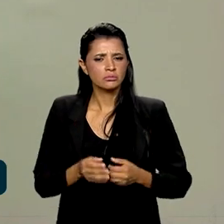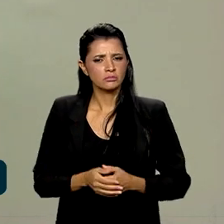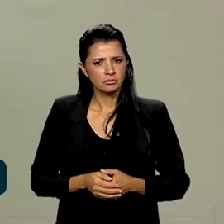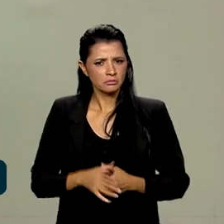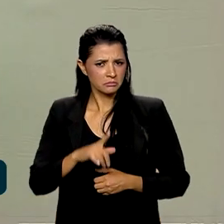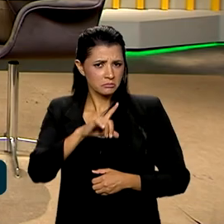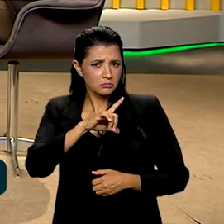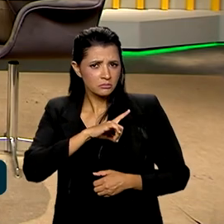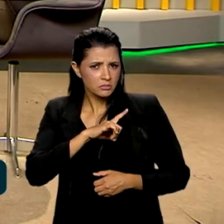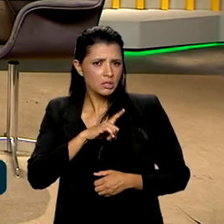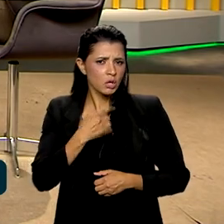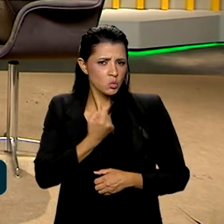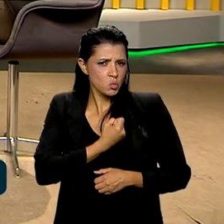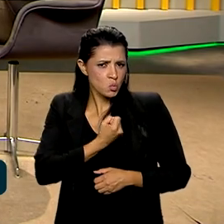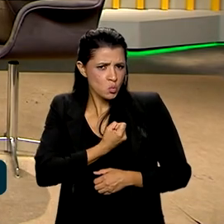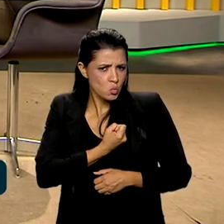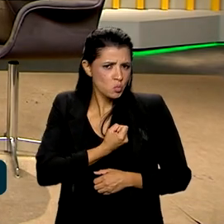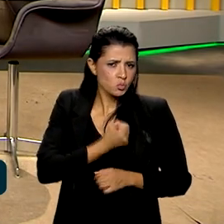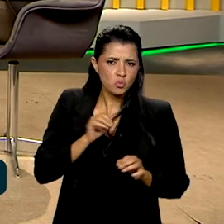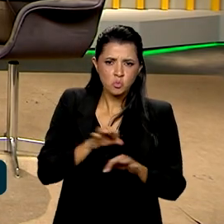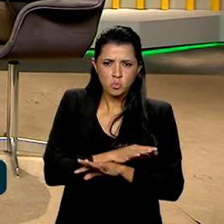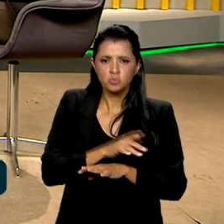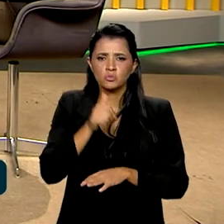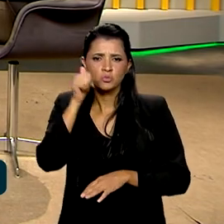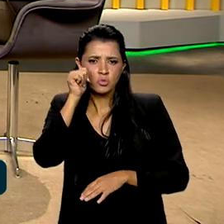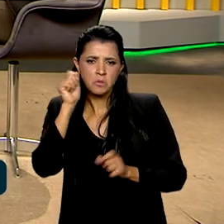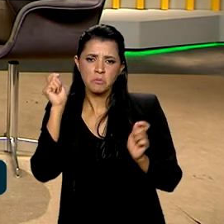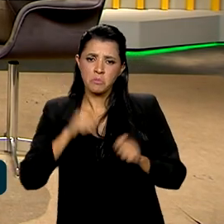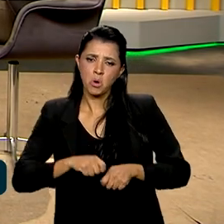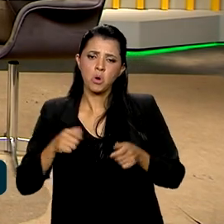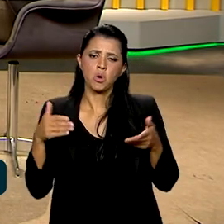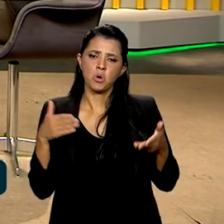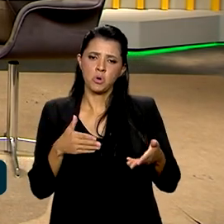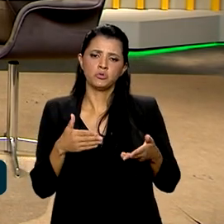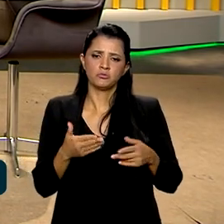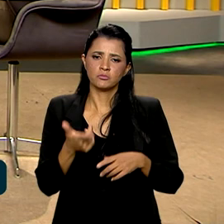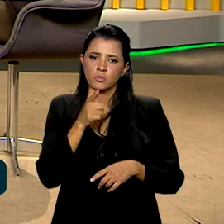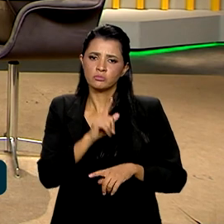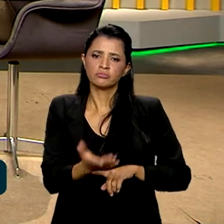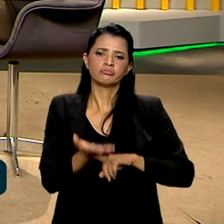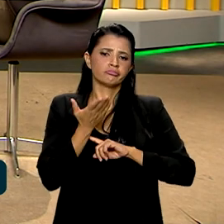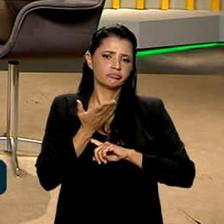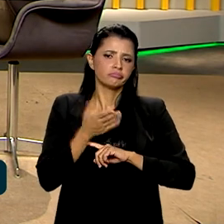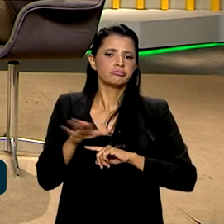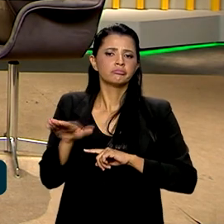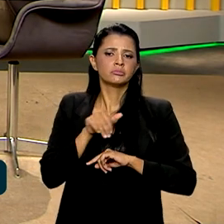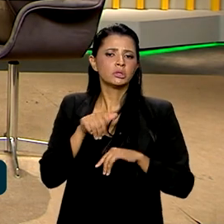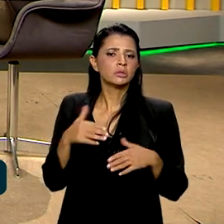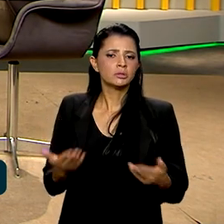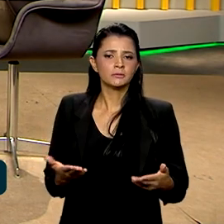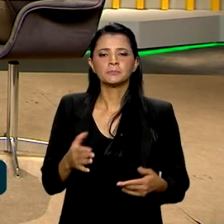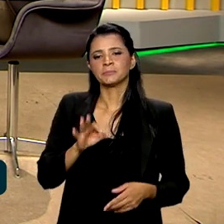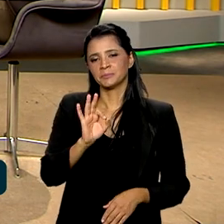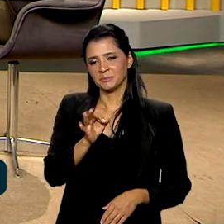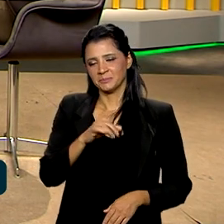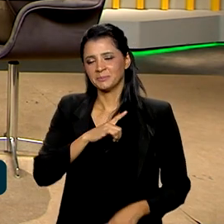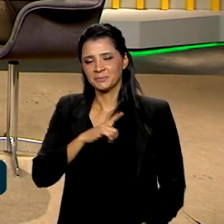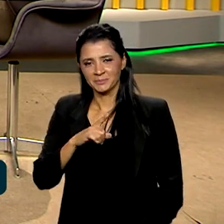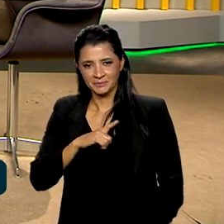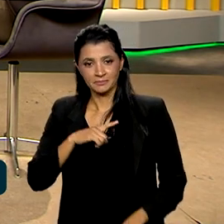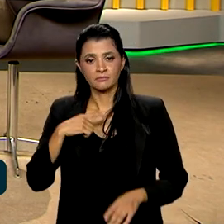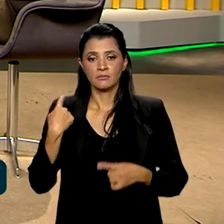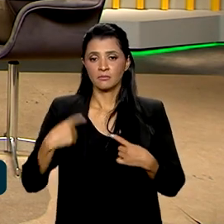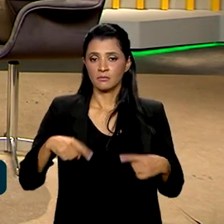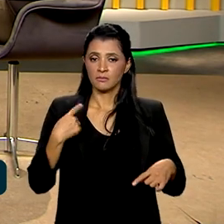Existe um número considerável de mulheres que podem ser beneficiadas por essa chamada, secretária? Não, sem dúvida. Olha, a política de